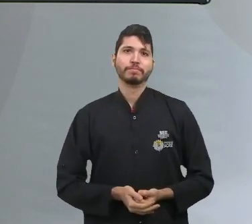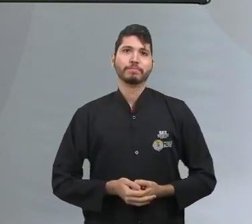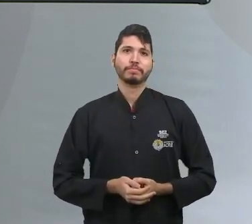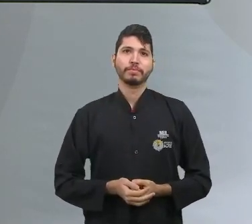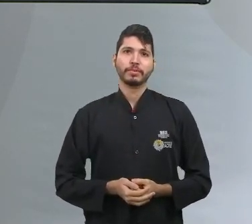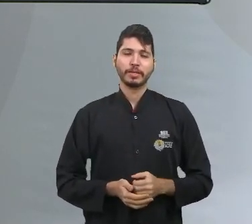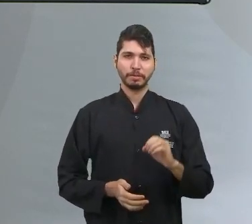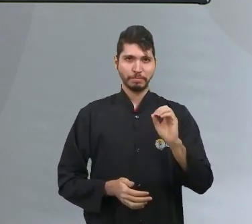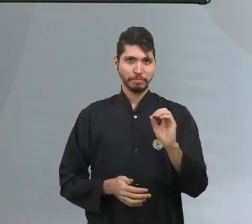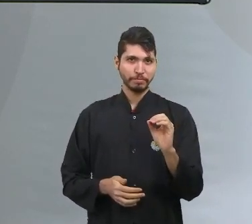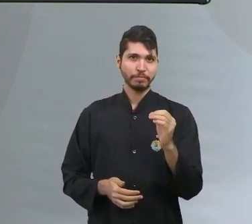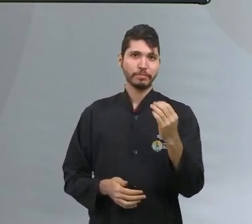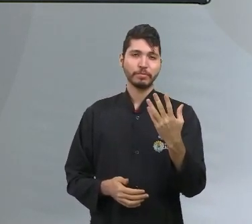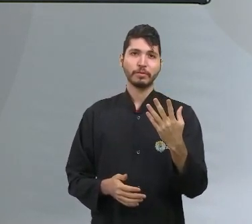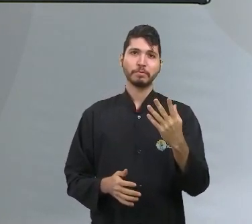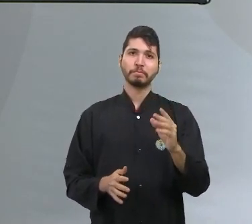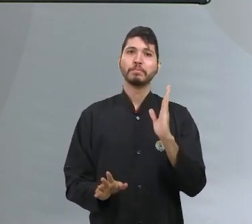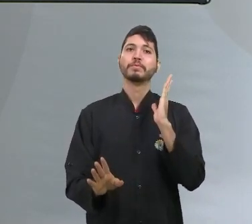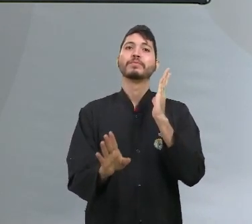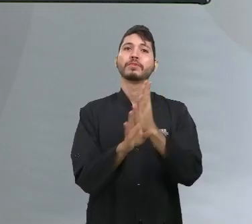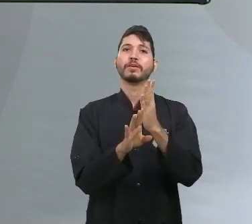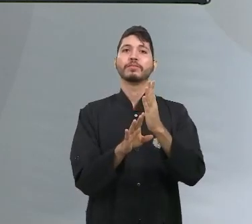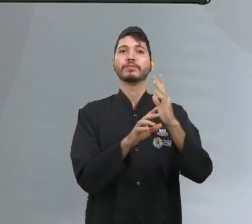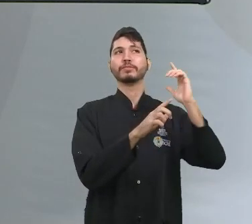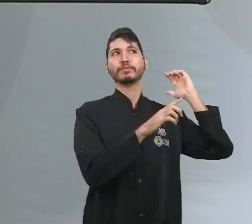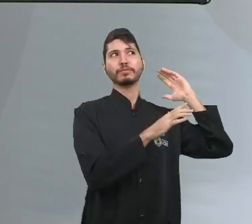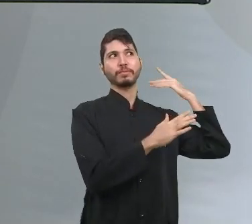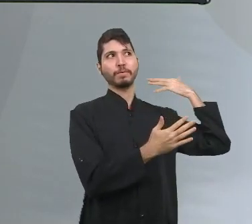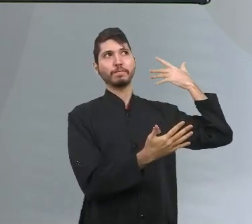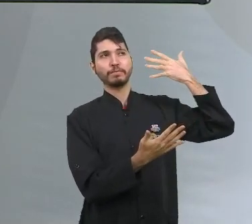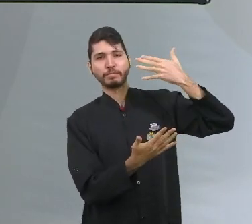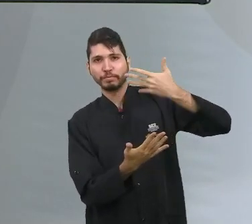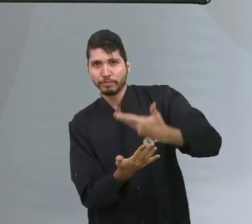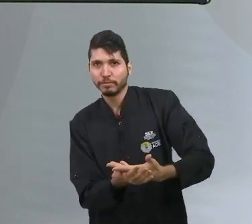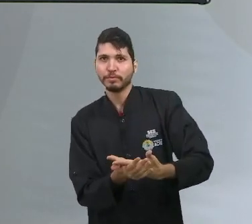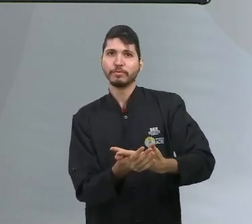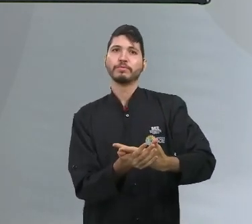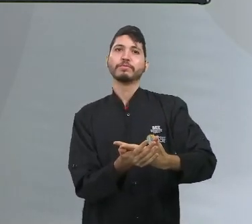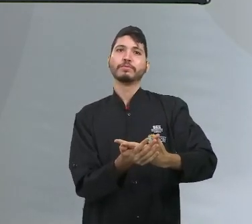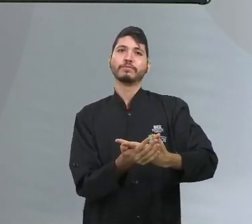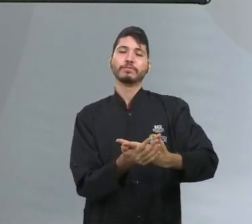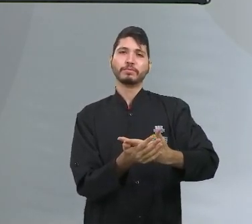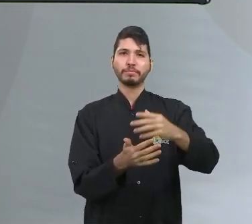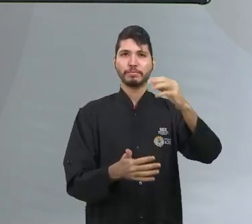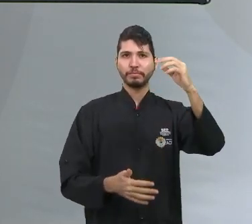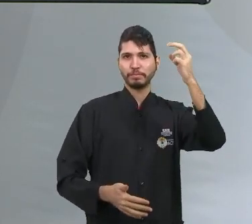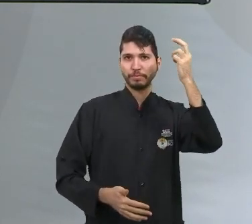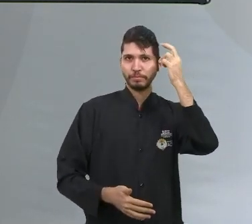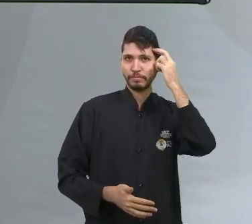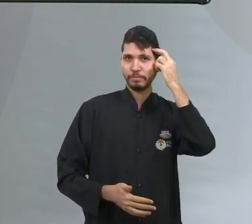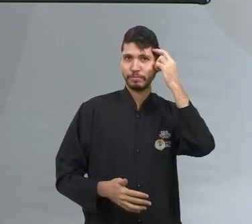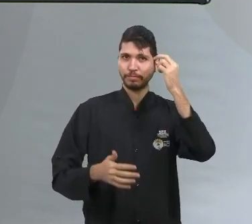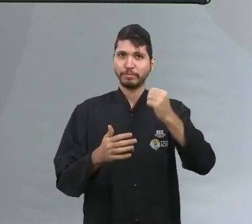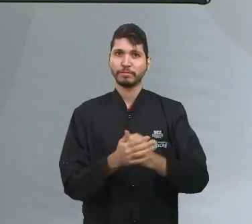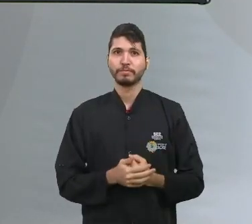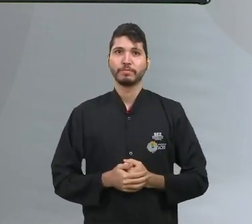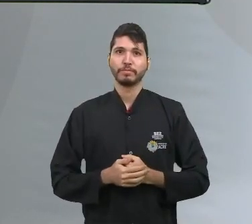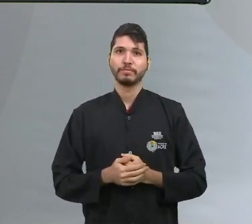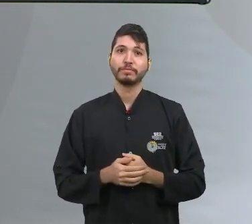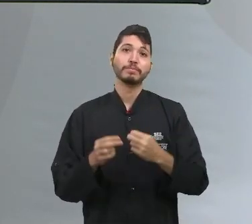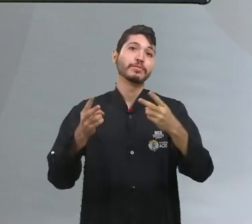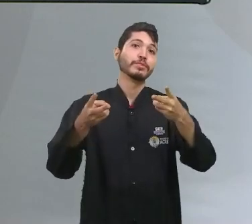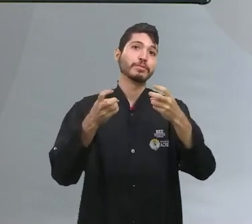herança cultural. Só que todos nós temos conhecimento que a sociedade, que a